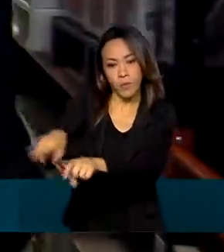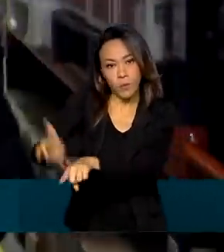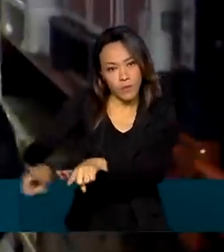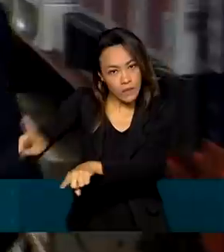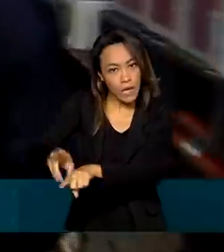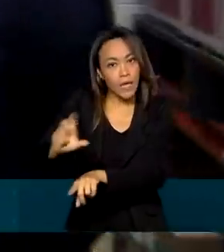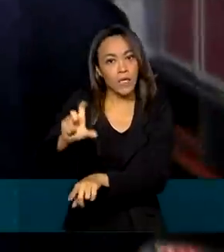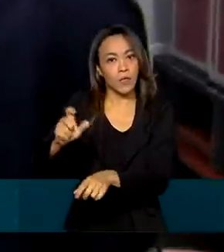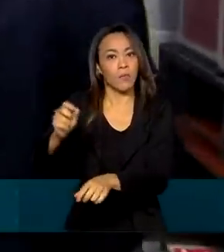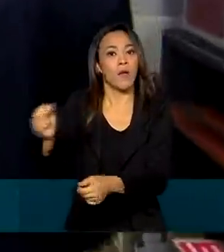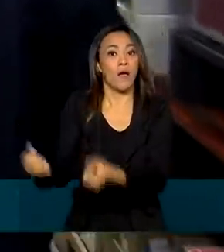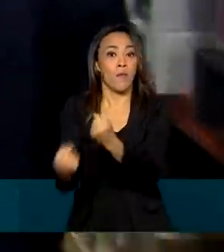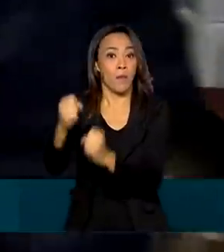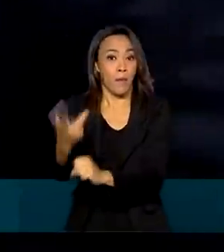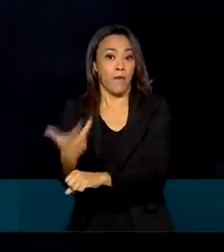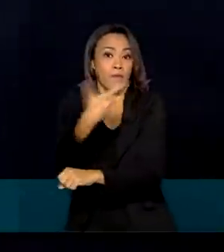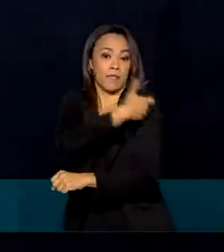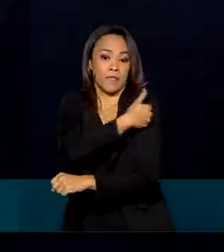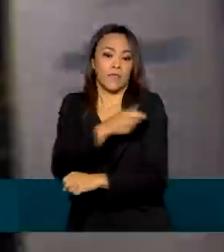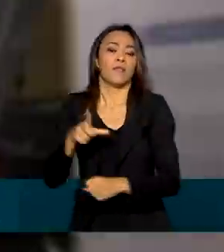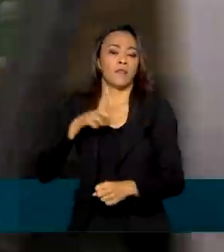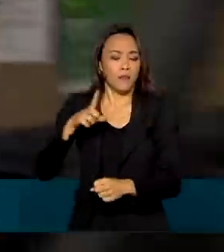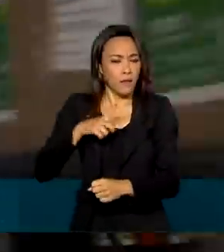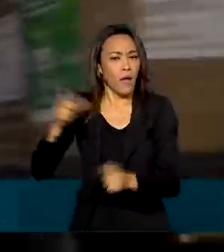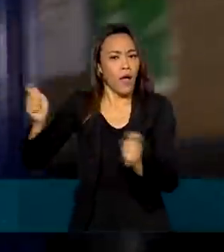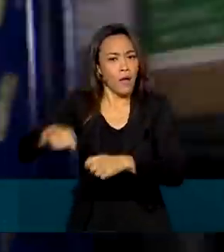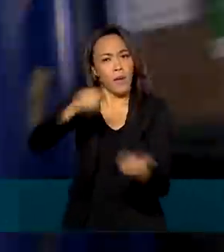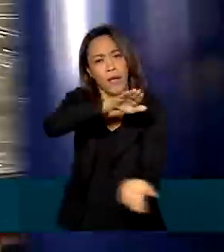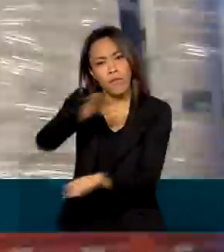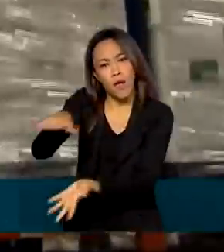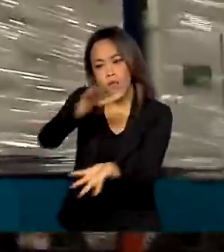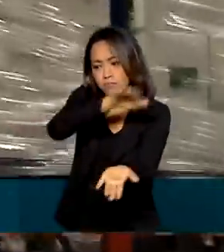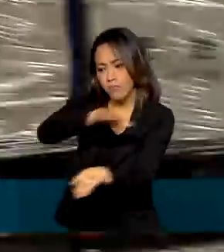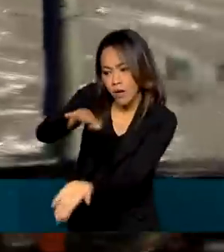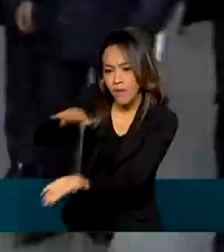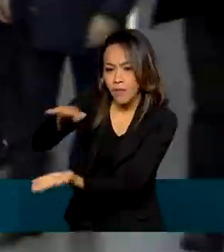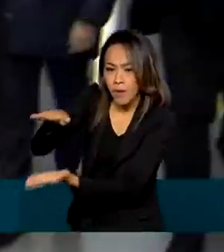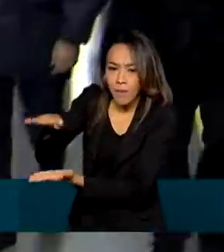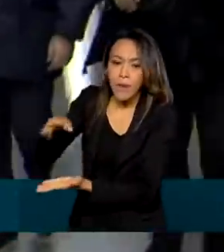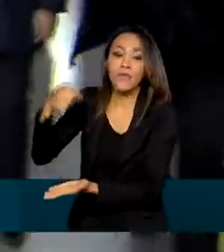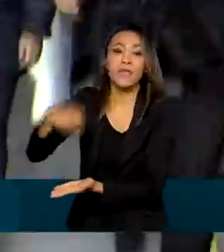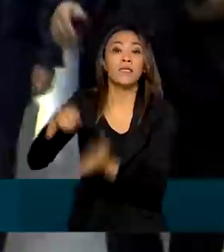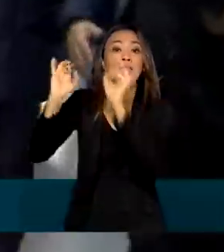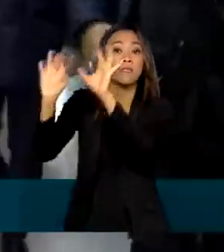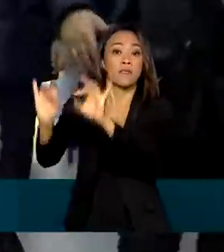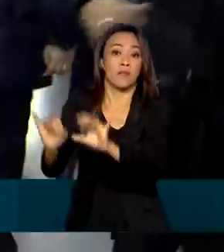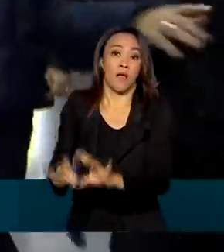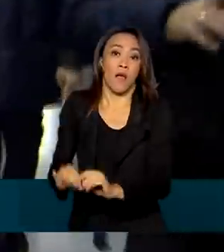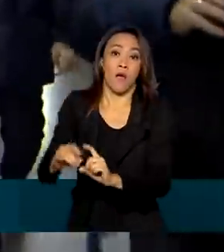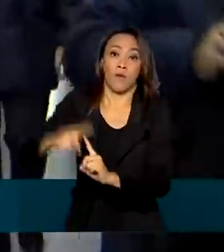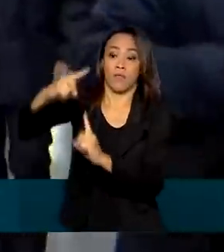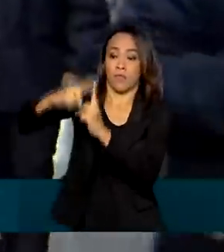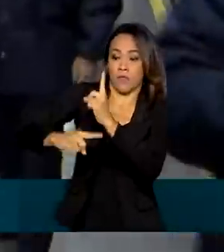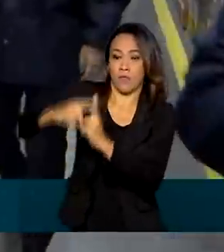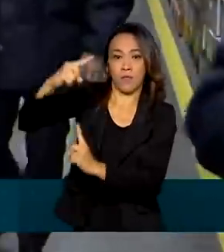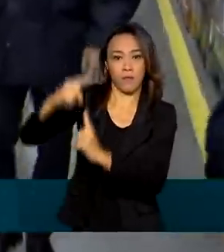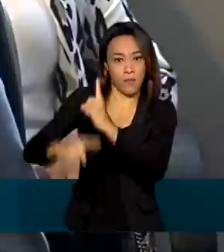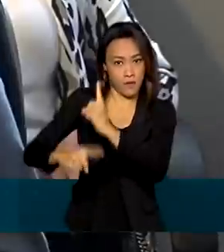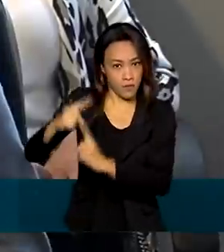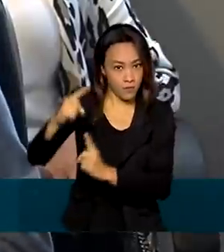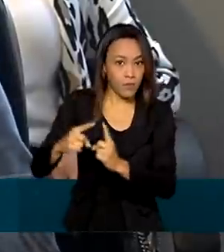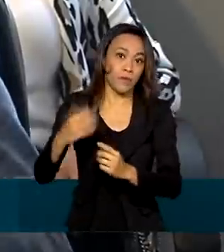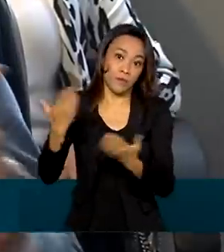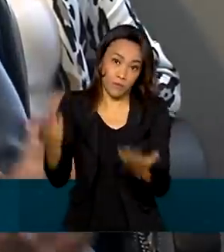espaço tem condições de receber material que precisa de condições de temperatura especiais, caso da vacina da